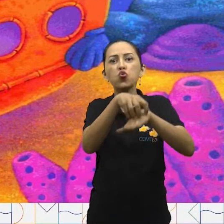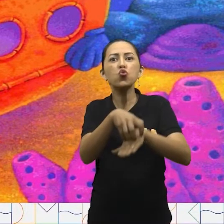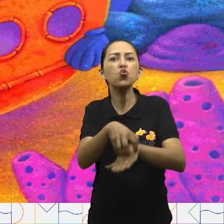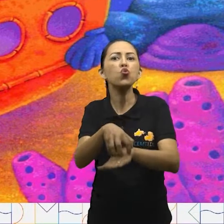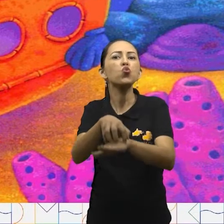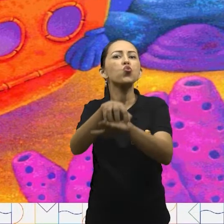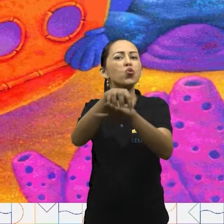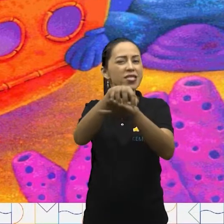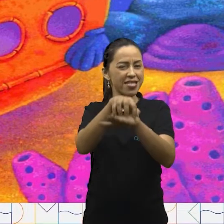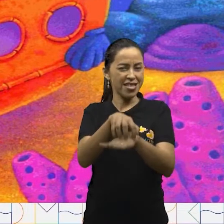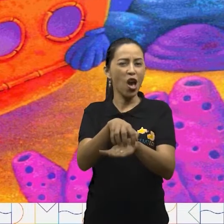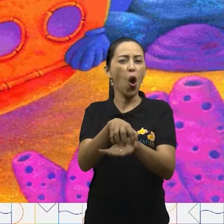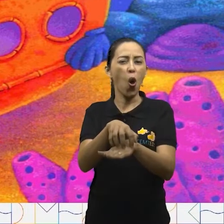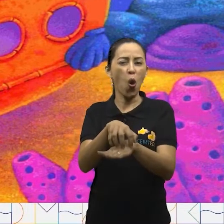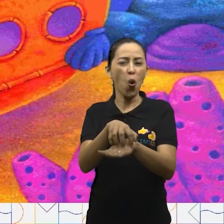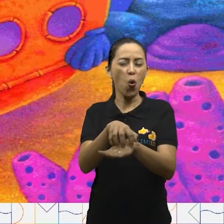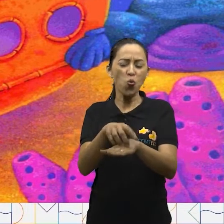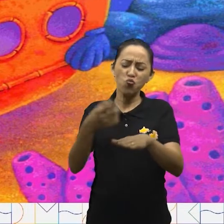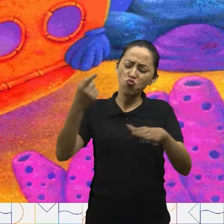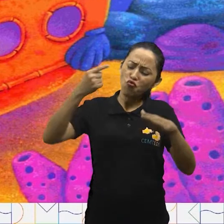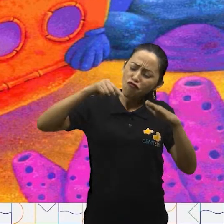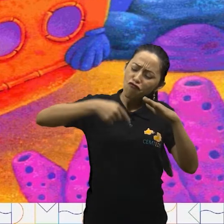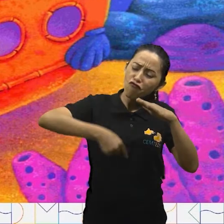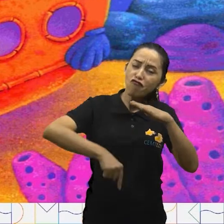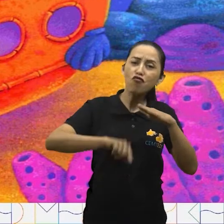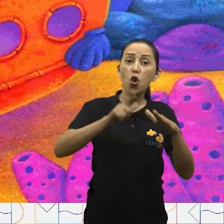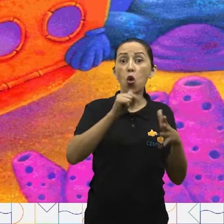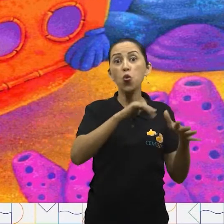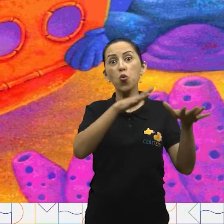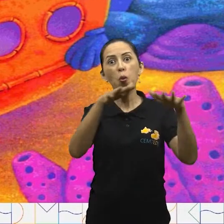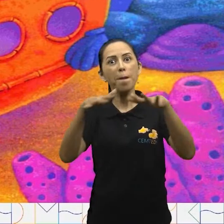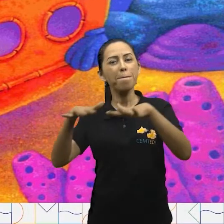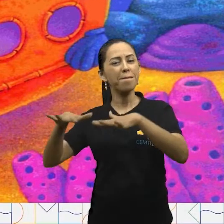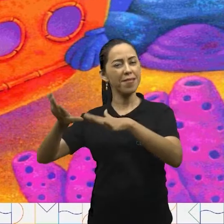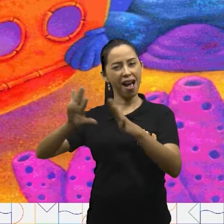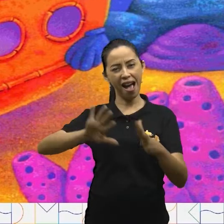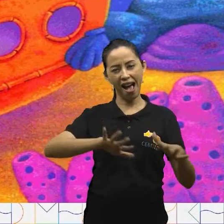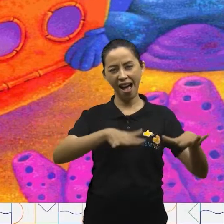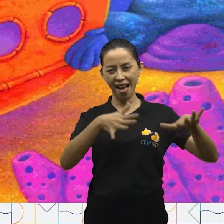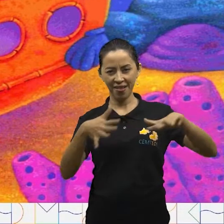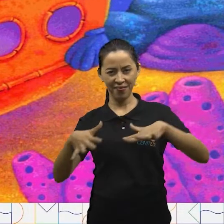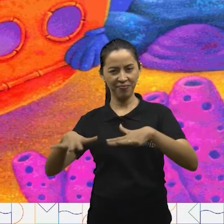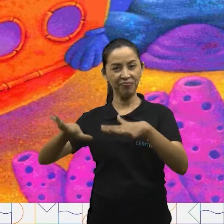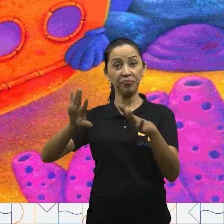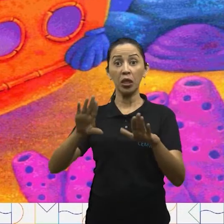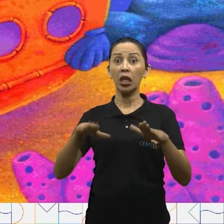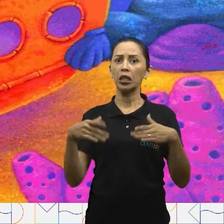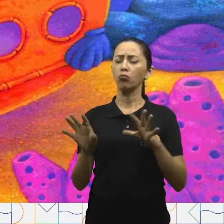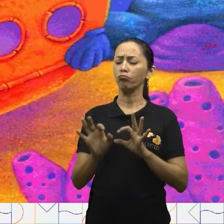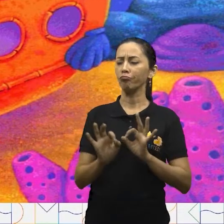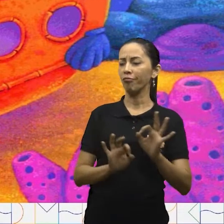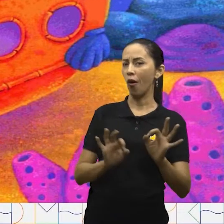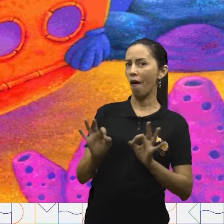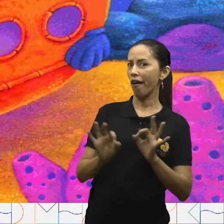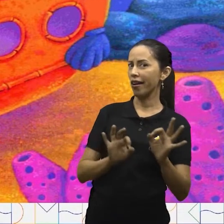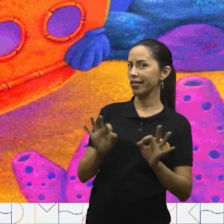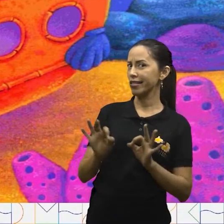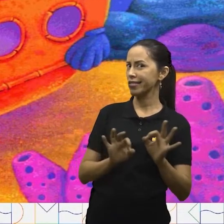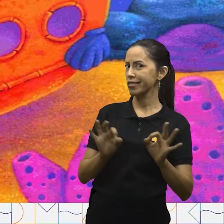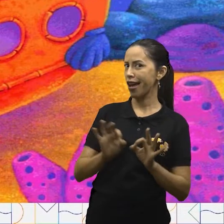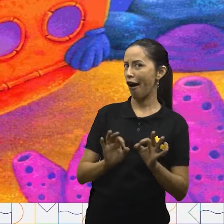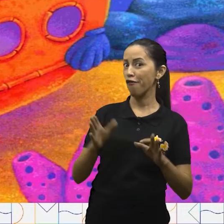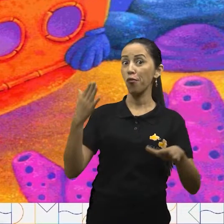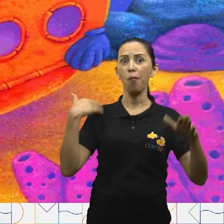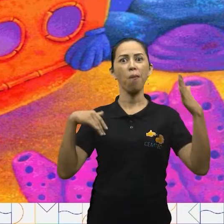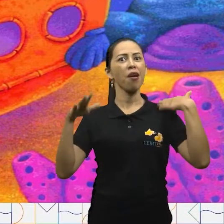Naquele ano, os preparativos para a excursão foram animadíssimos. Vocês sabem? O